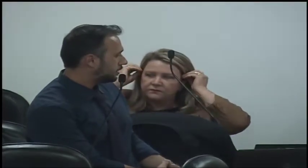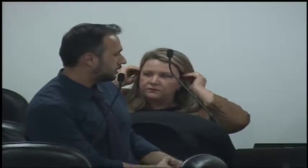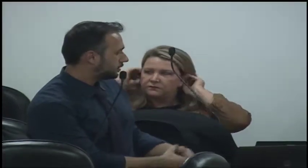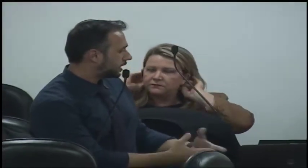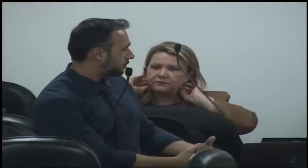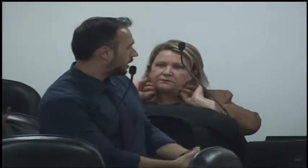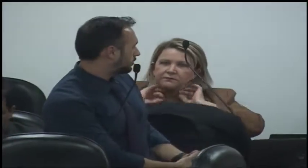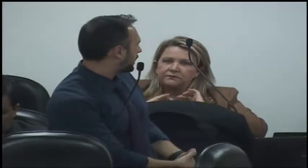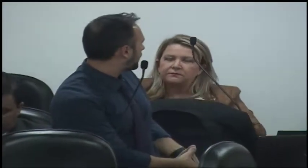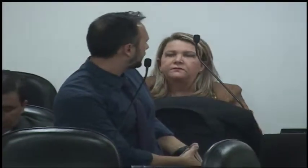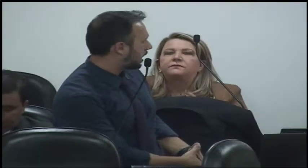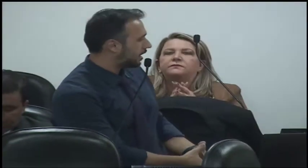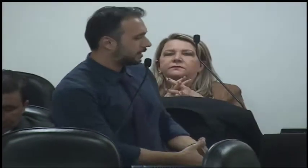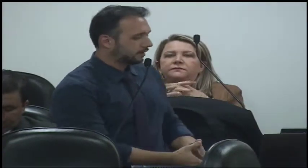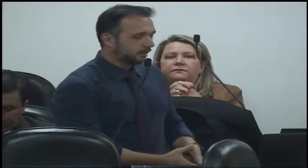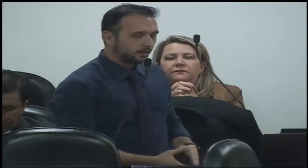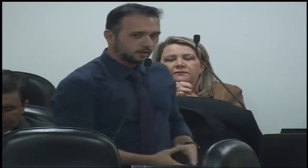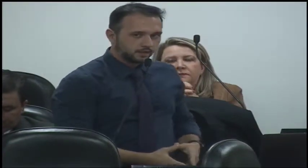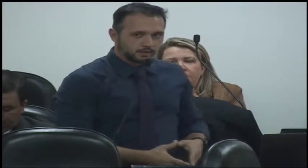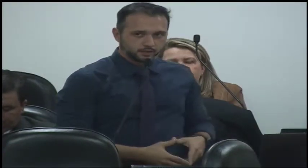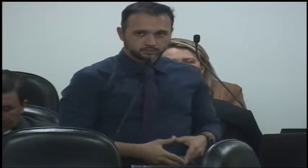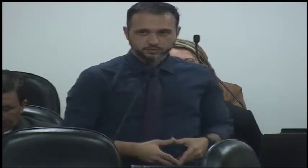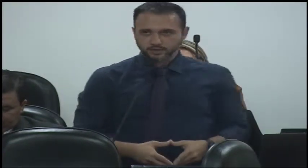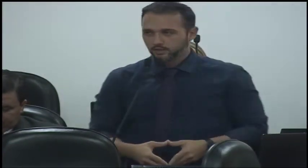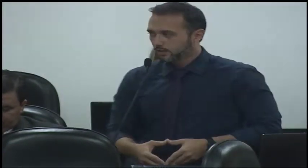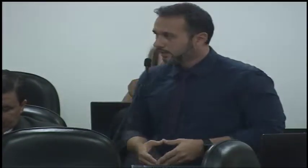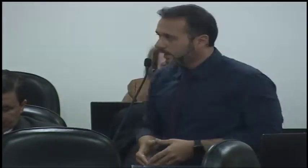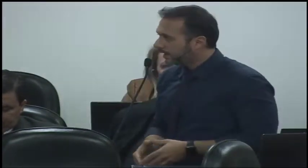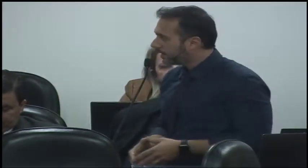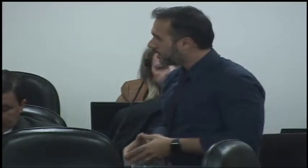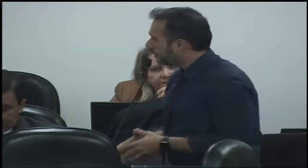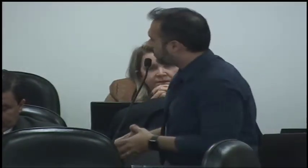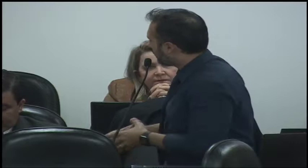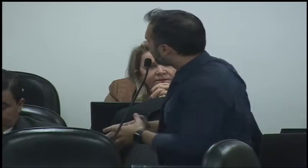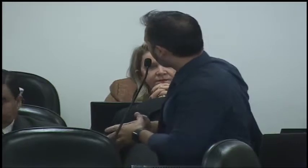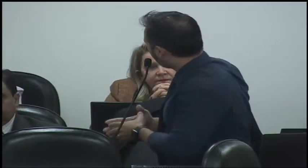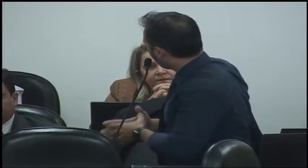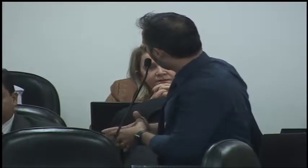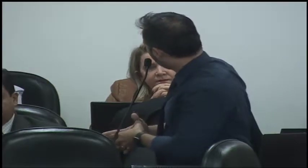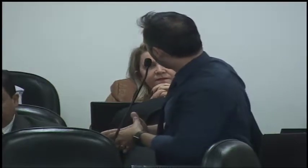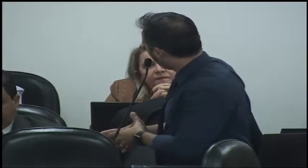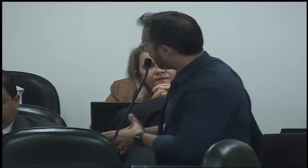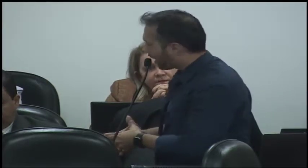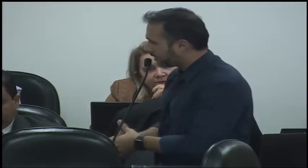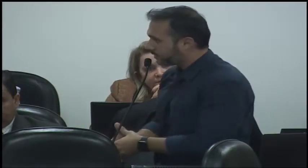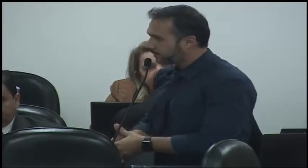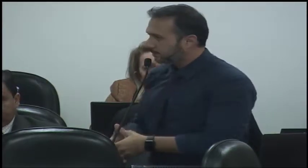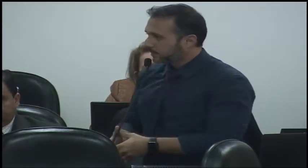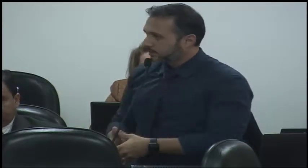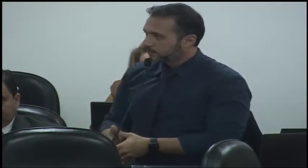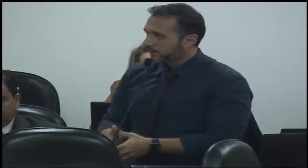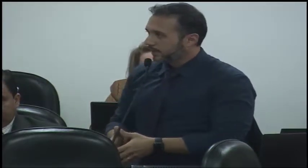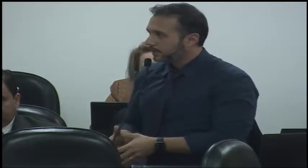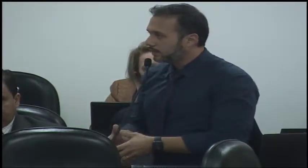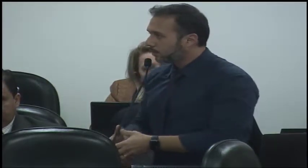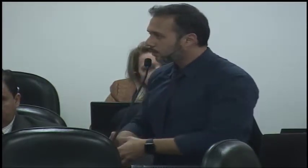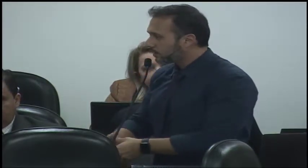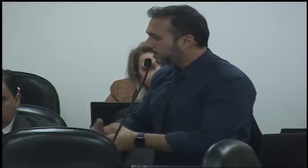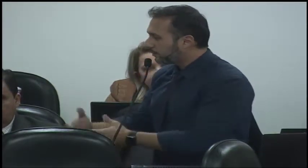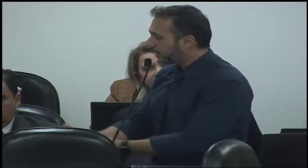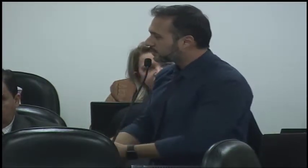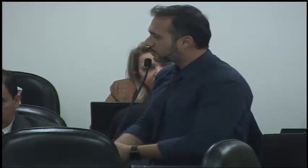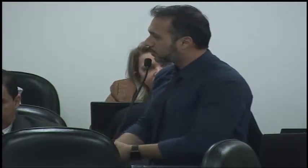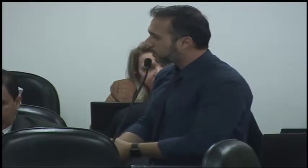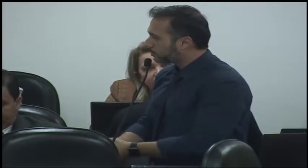que trabalham na área, e eu sei que existe essa reversibilidade. Então,